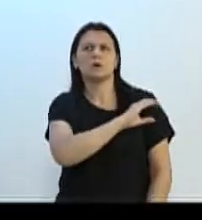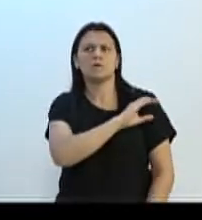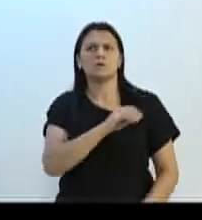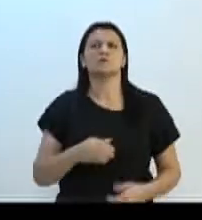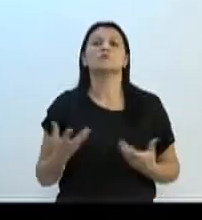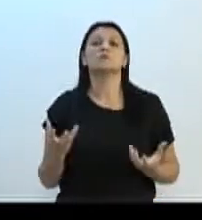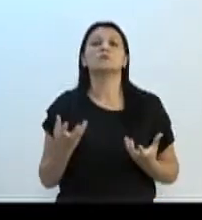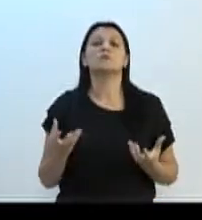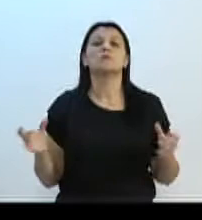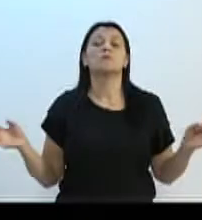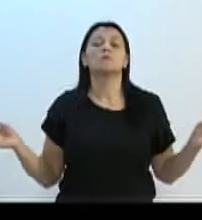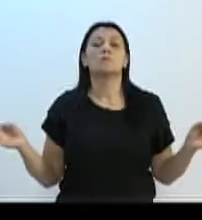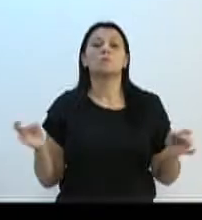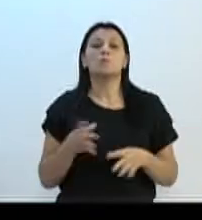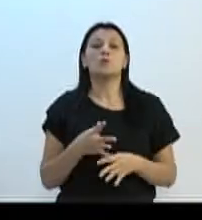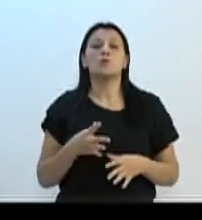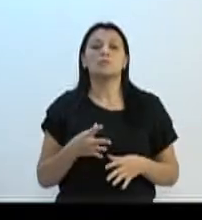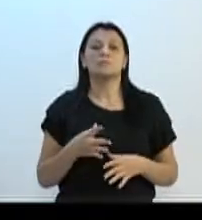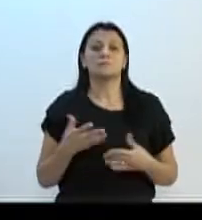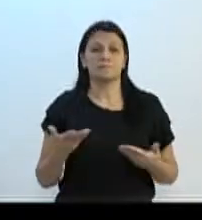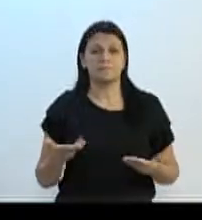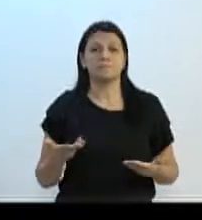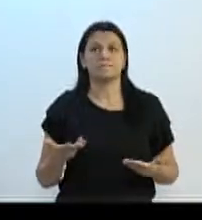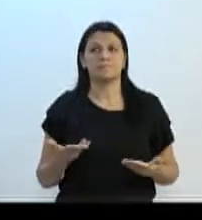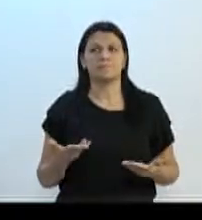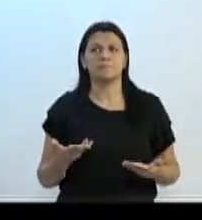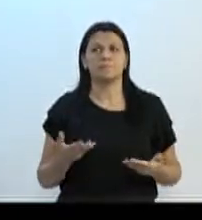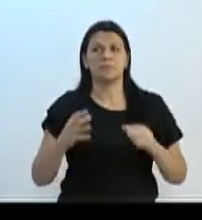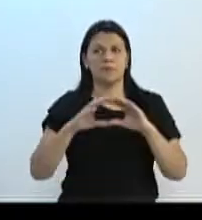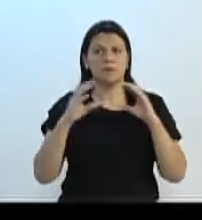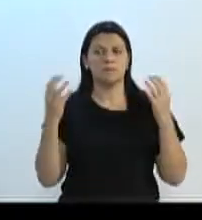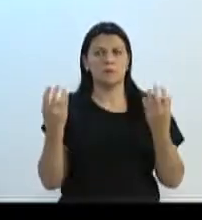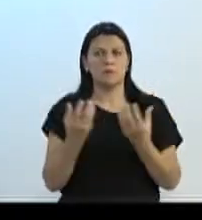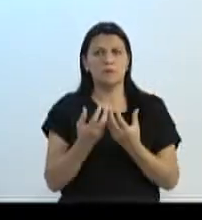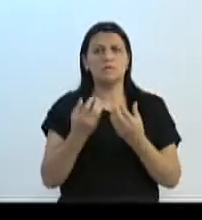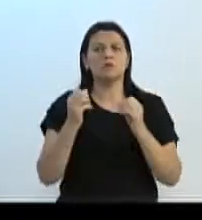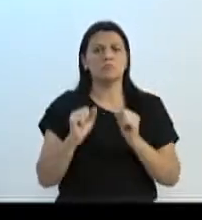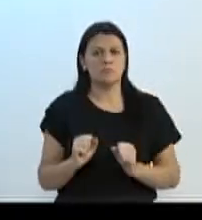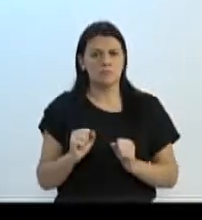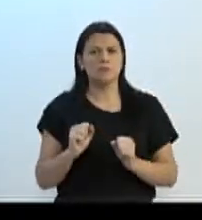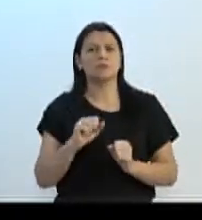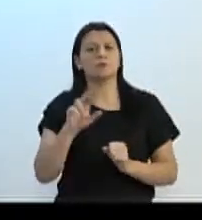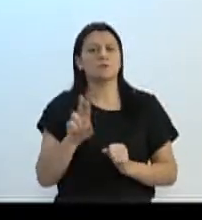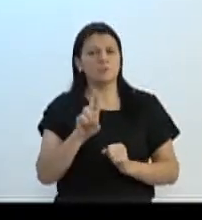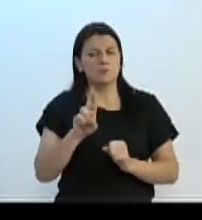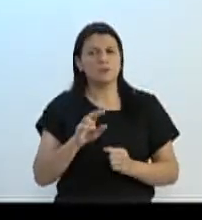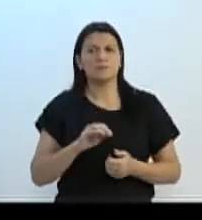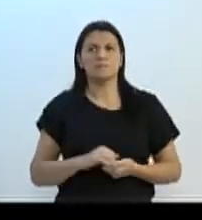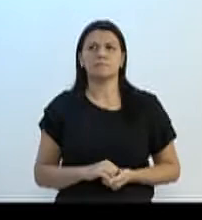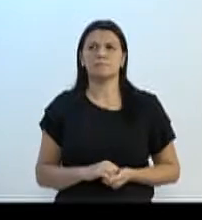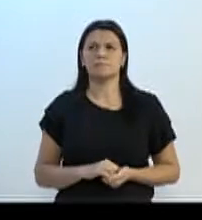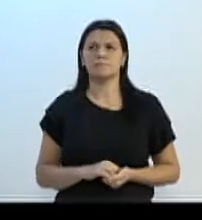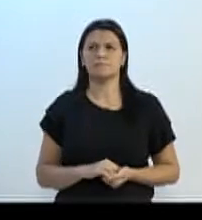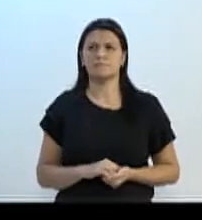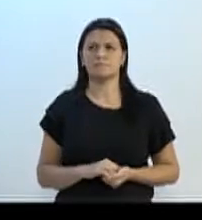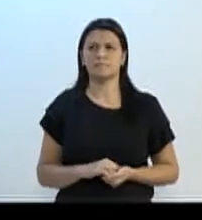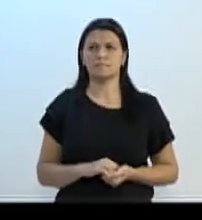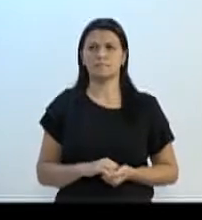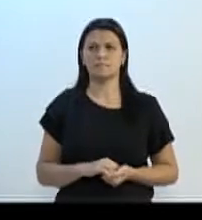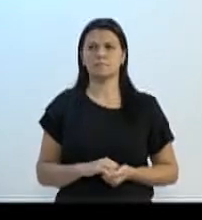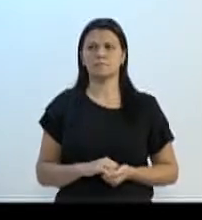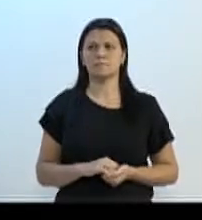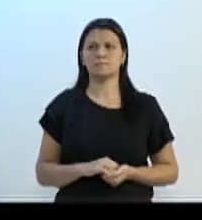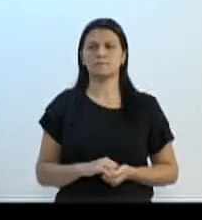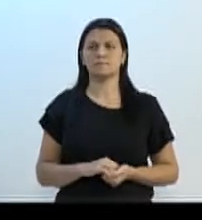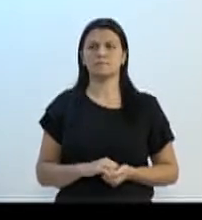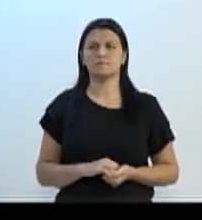conclusão dessas creches e a entrega para a comunidade para fazer uso, para a comunidade poder fazer uso desses locais. Estou no